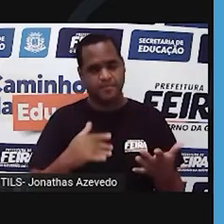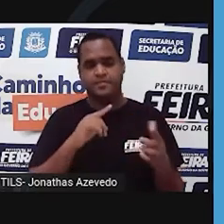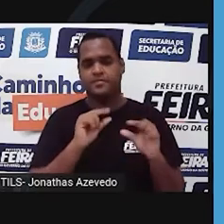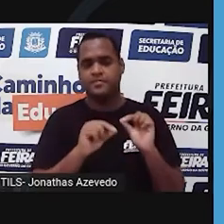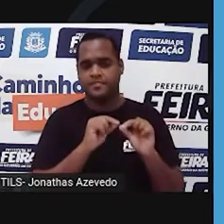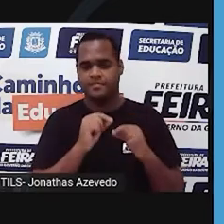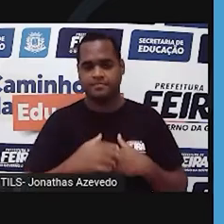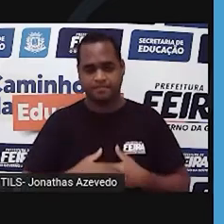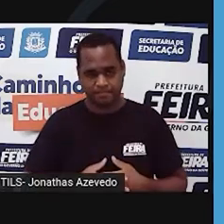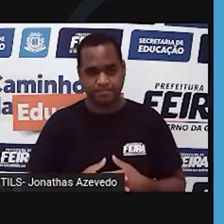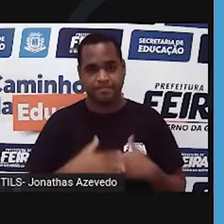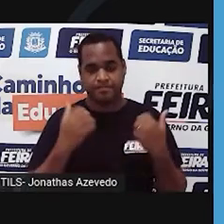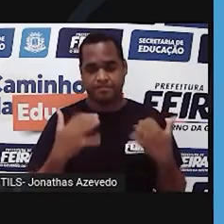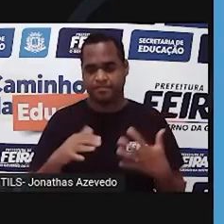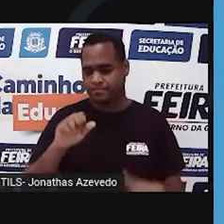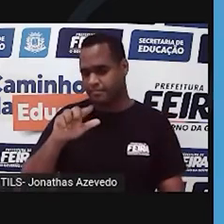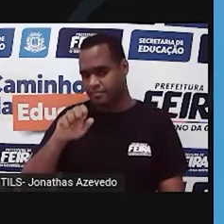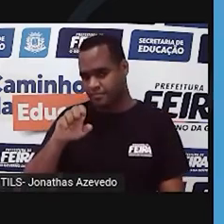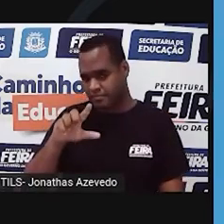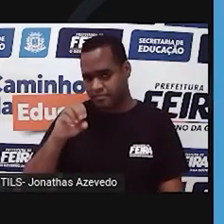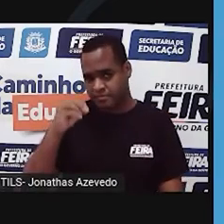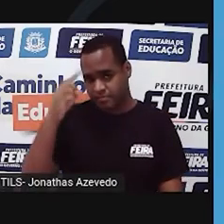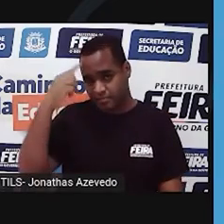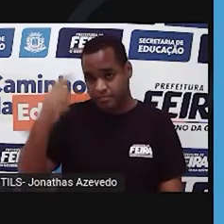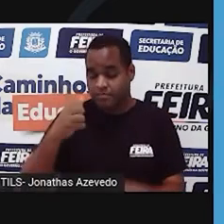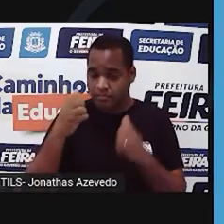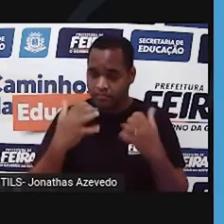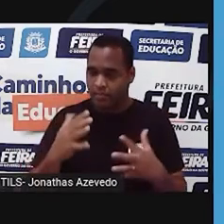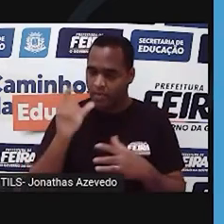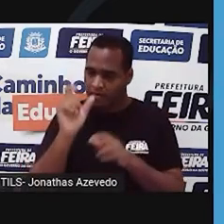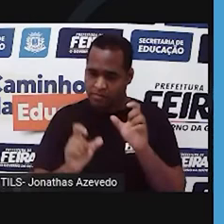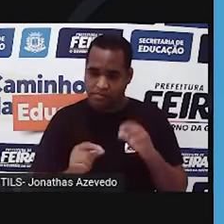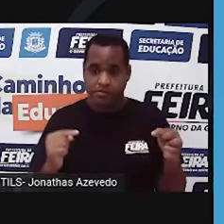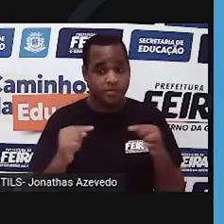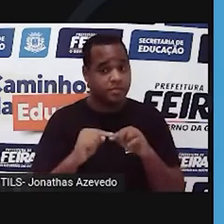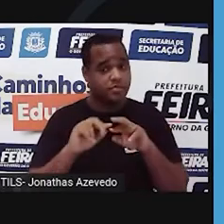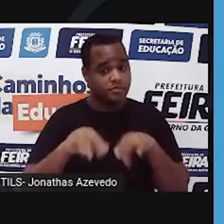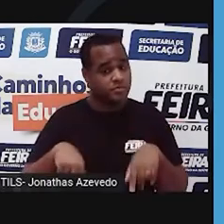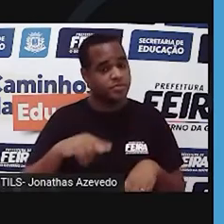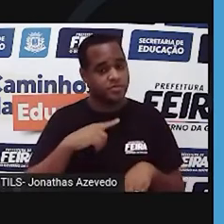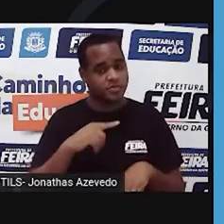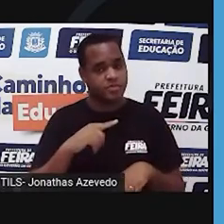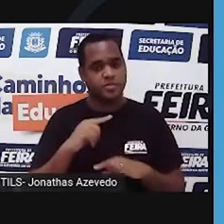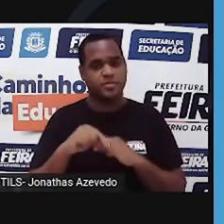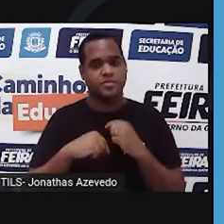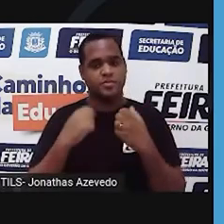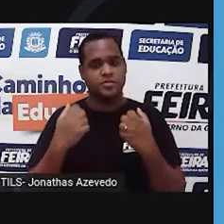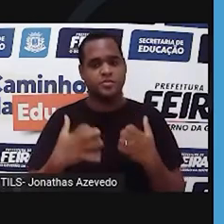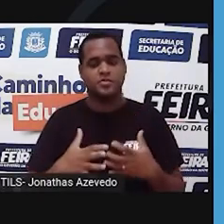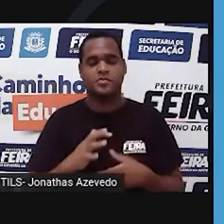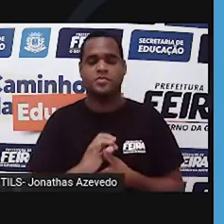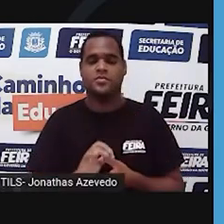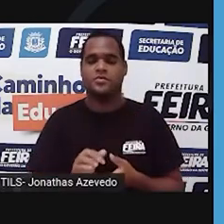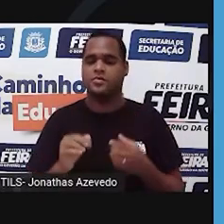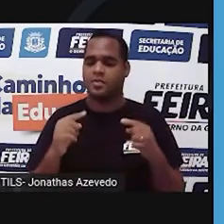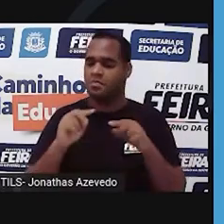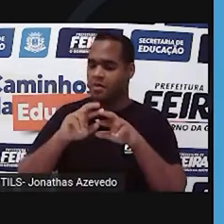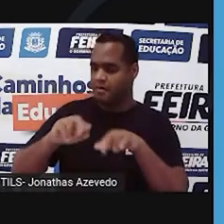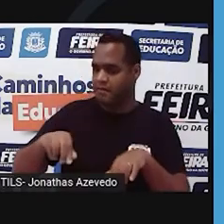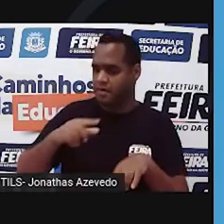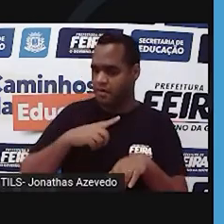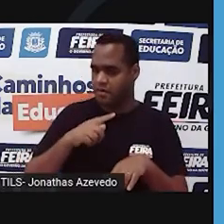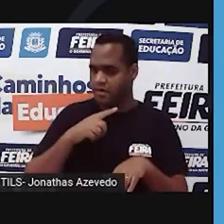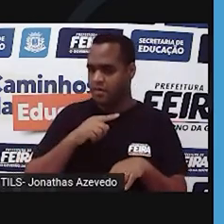Então, esses alelos que são genes para a mesma característica, a gente também pode contar por aí como alelos sendo formas alternativas de um gene.